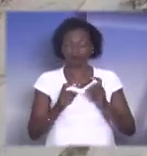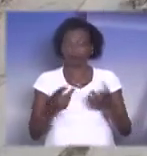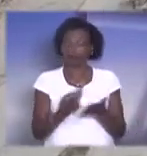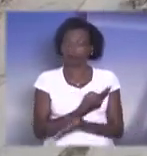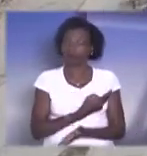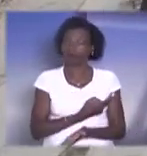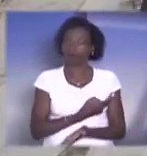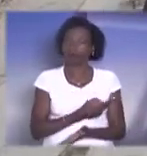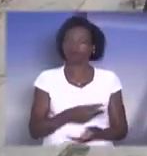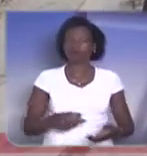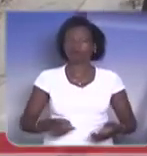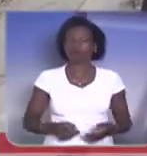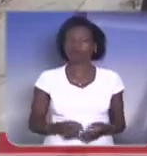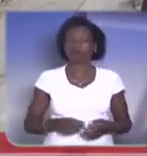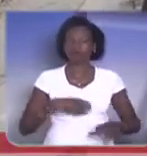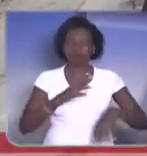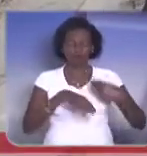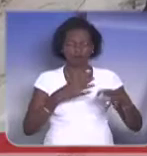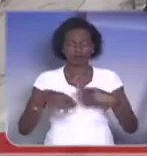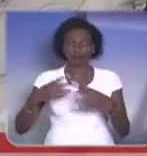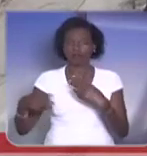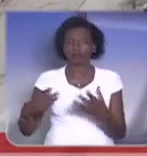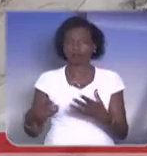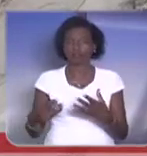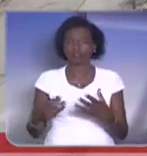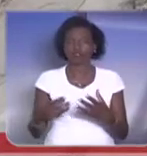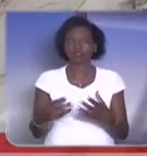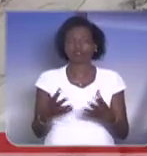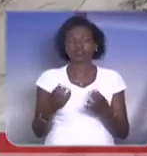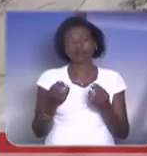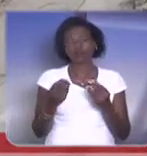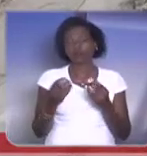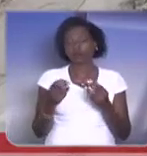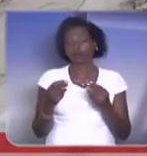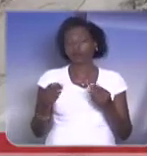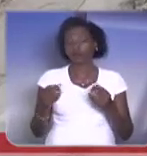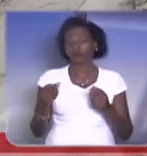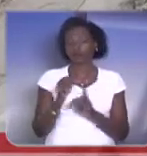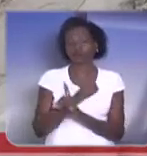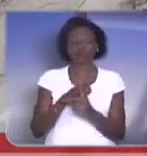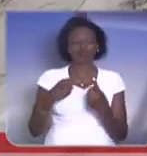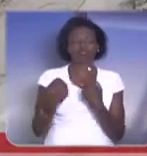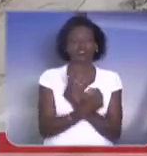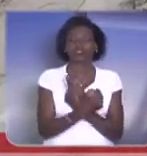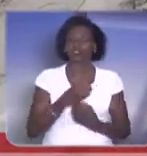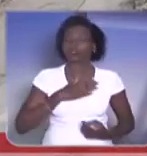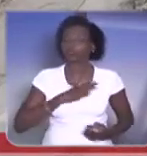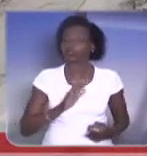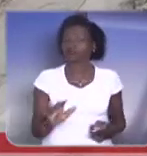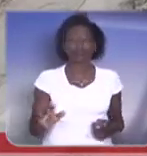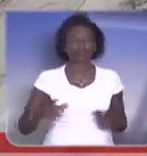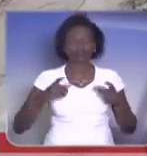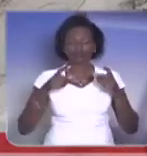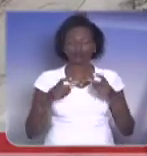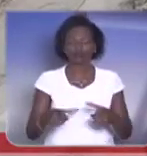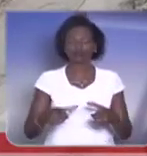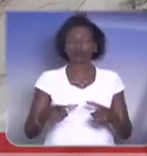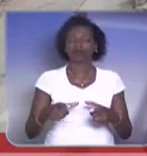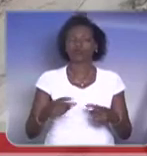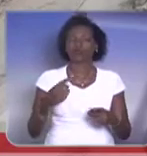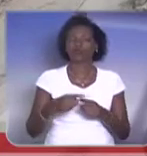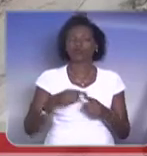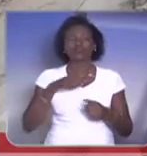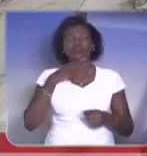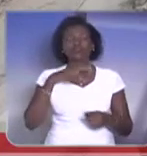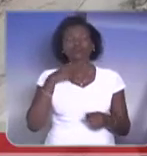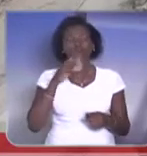desordenada, e acaba trazendo um grande prejuízo para a sociedade, para o local onde eles se reúnem, as pessoas não conseguem dormir,